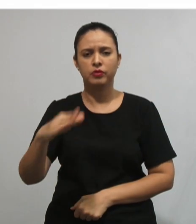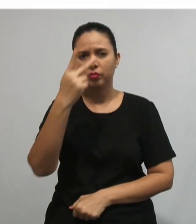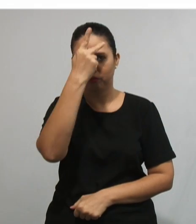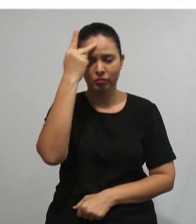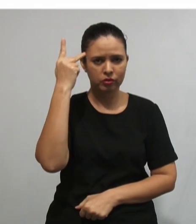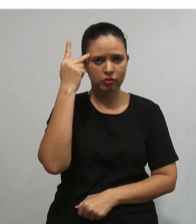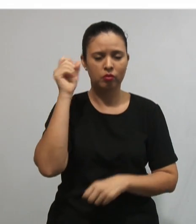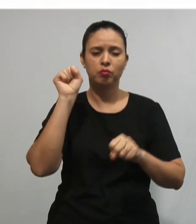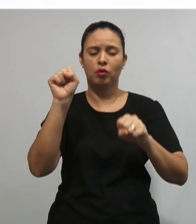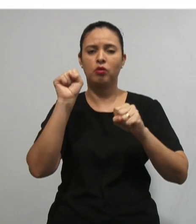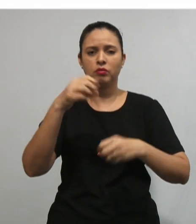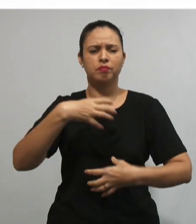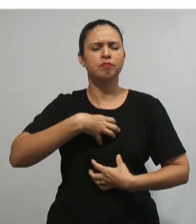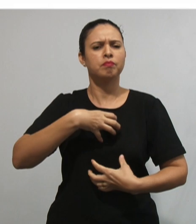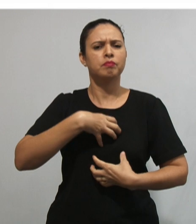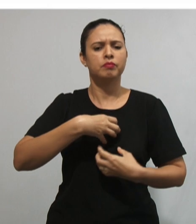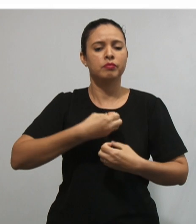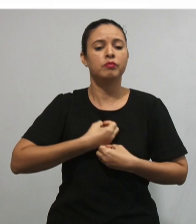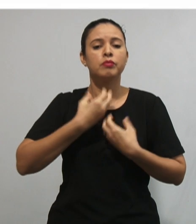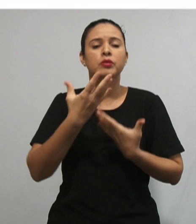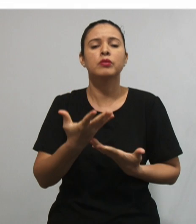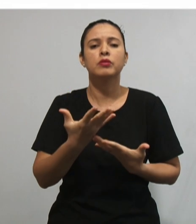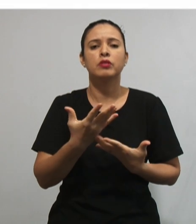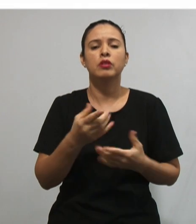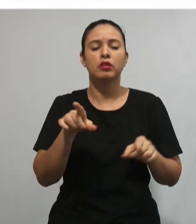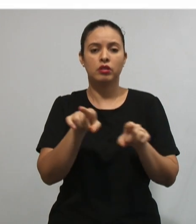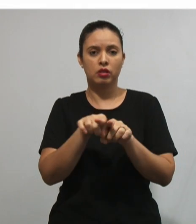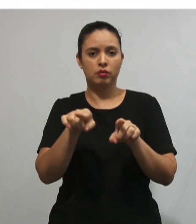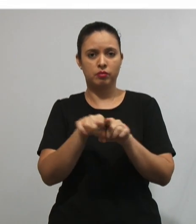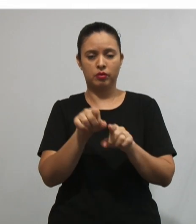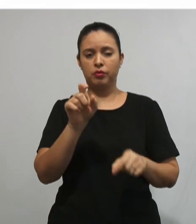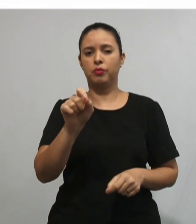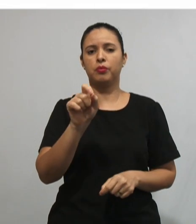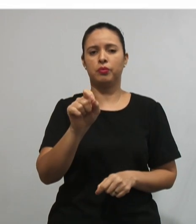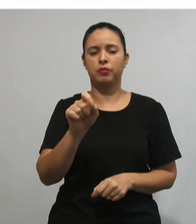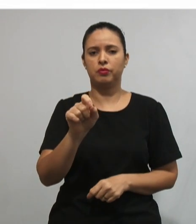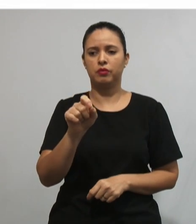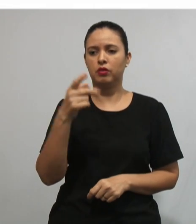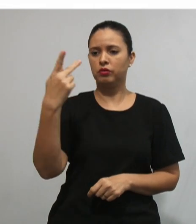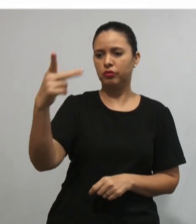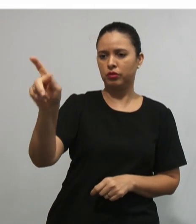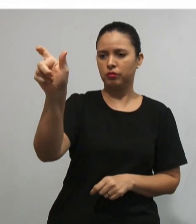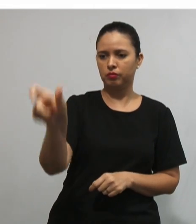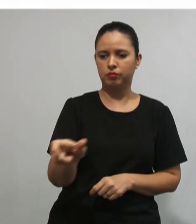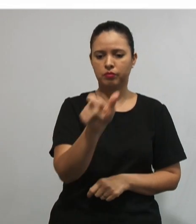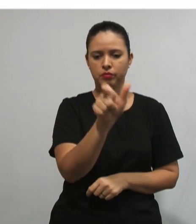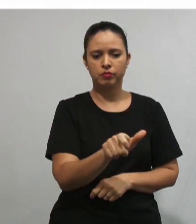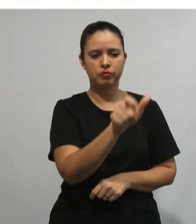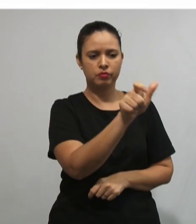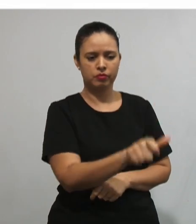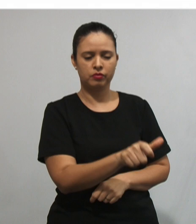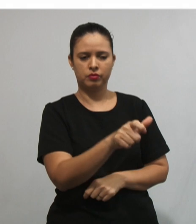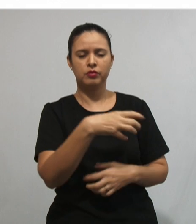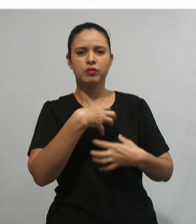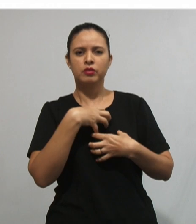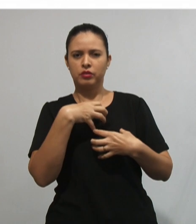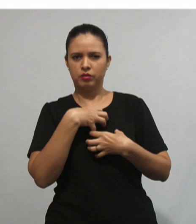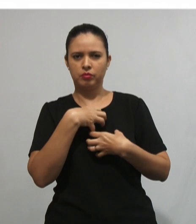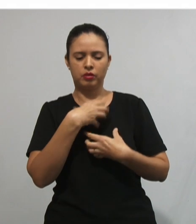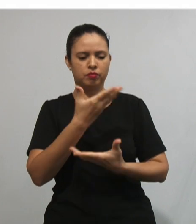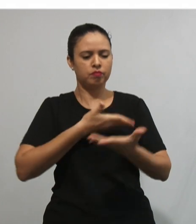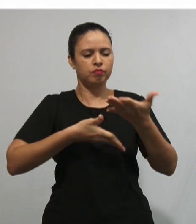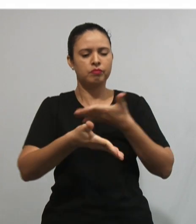expressar seus sentimentos, acolhendo ao mesmo tempo os sentimentos dos outros seres sociais,